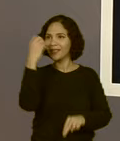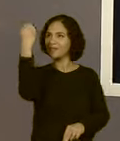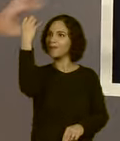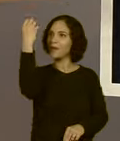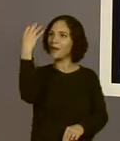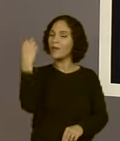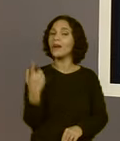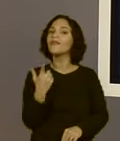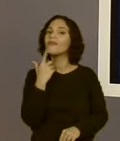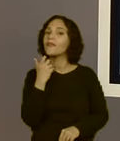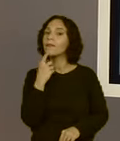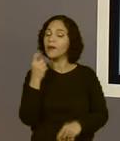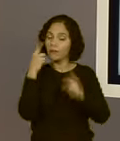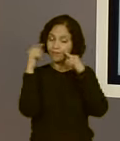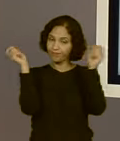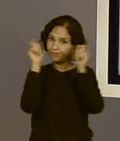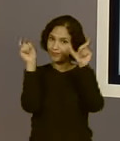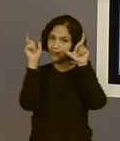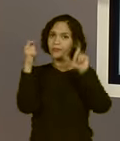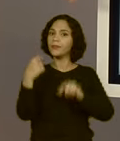para ela ficar bem atenta com isso.